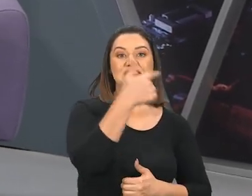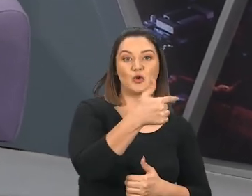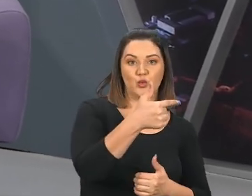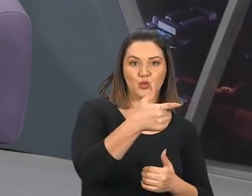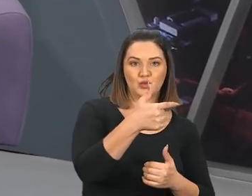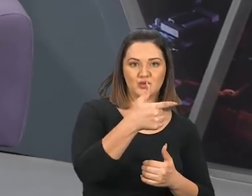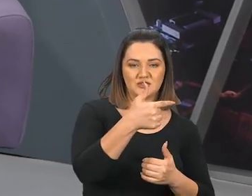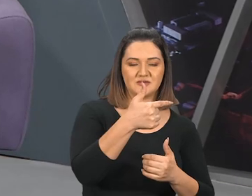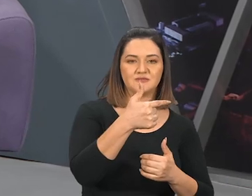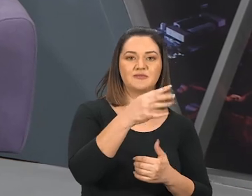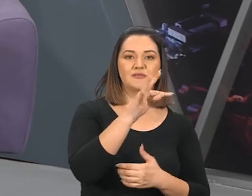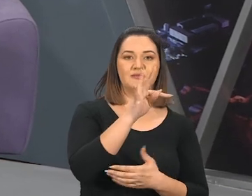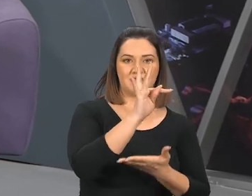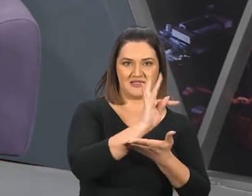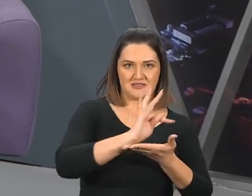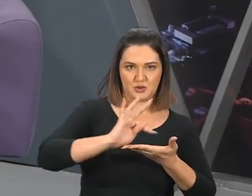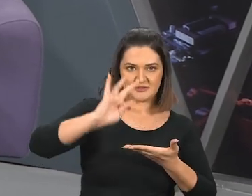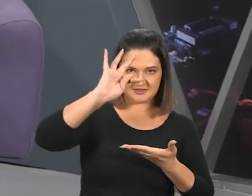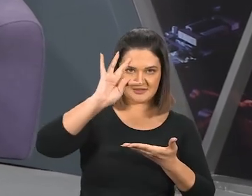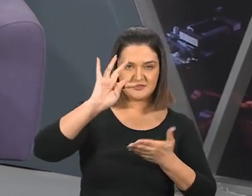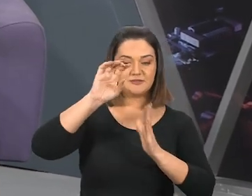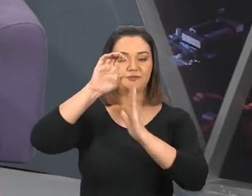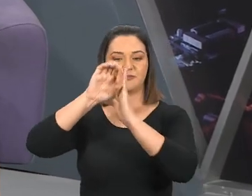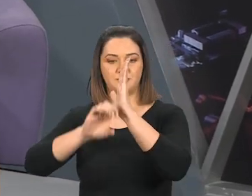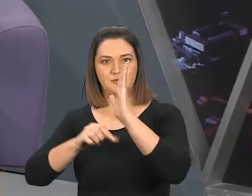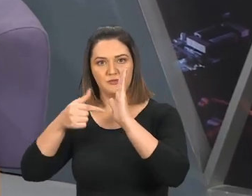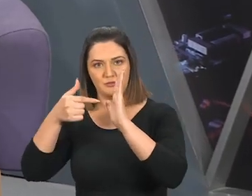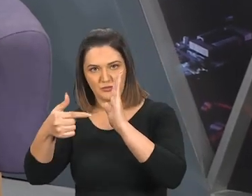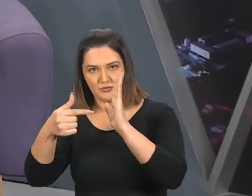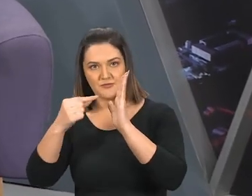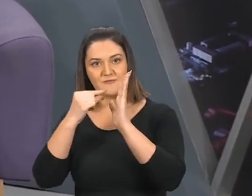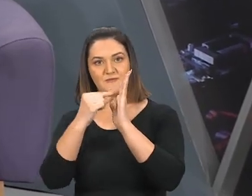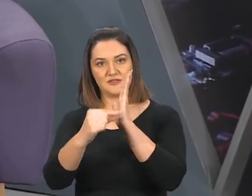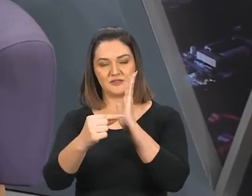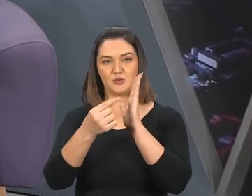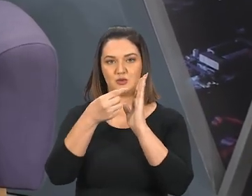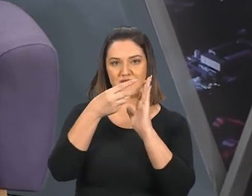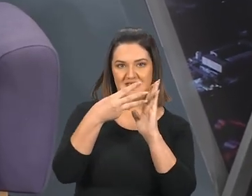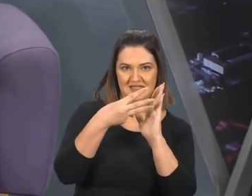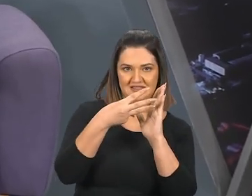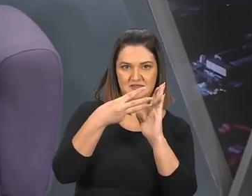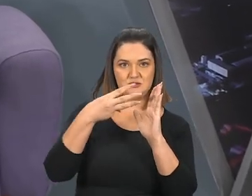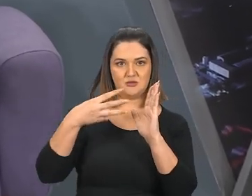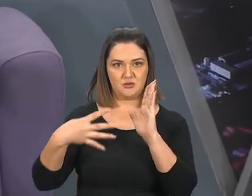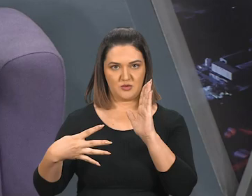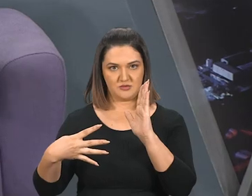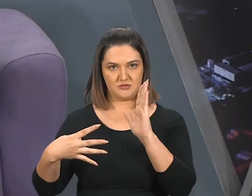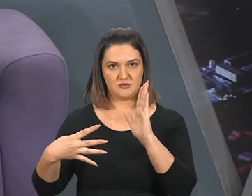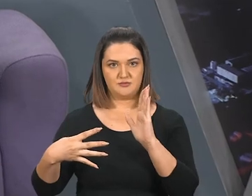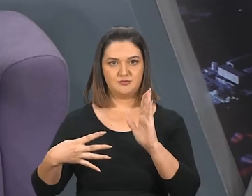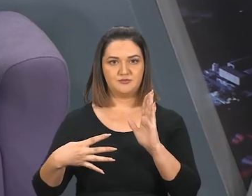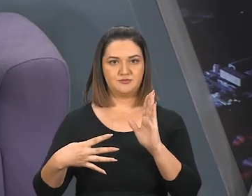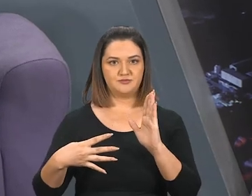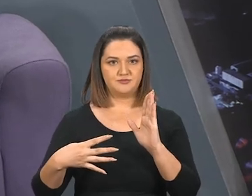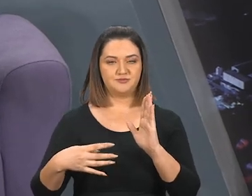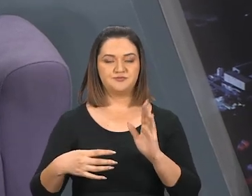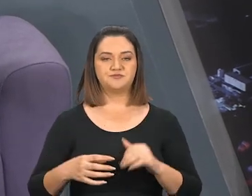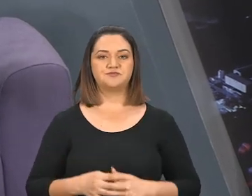falei, É segunda, Tessalonicenses, Segunda, Tessalonicenses, Capítulo 2, Versos 3 e 4,